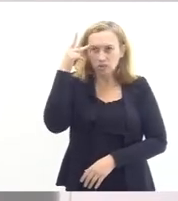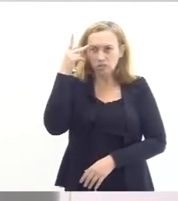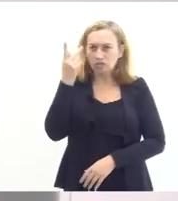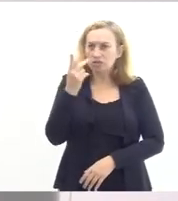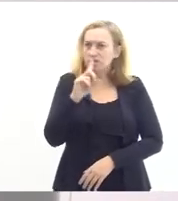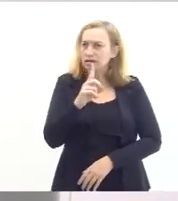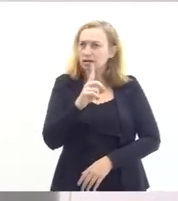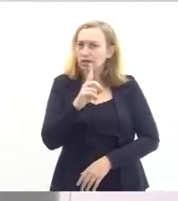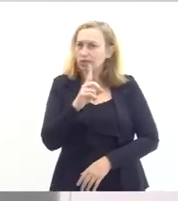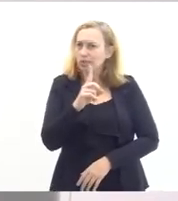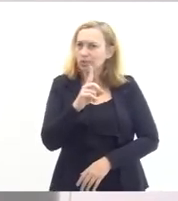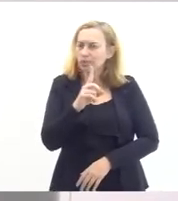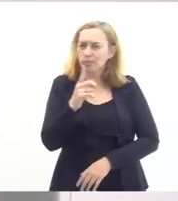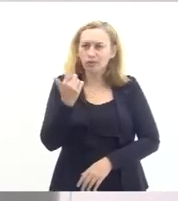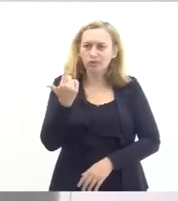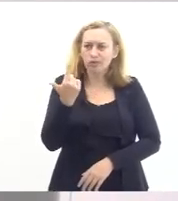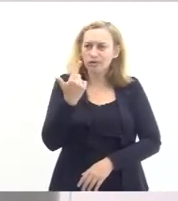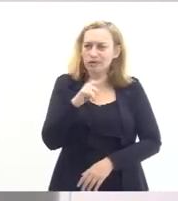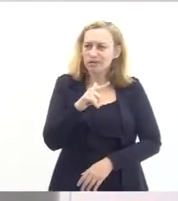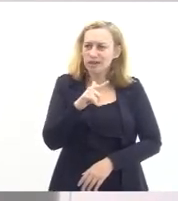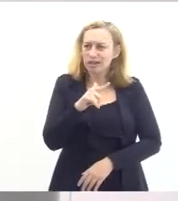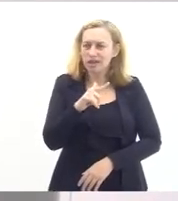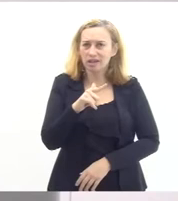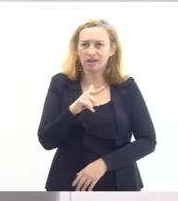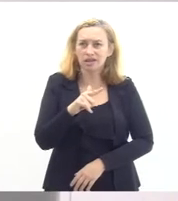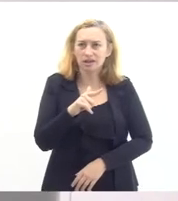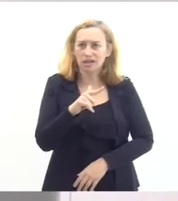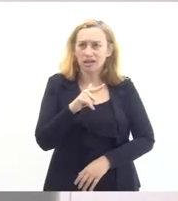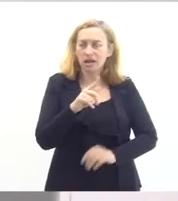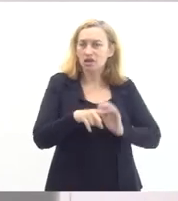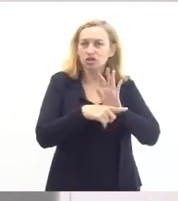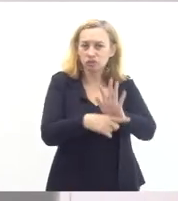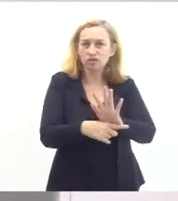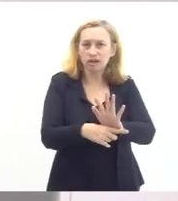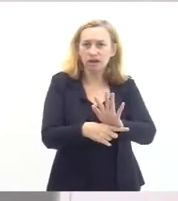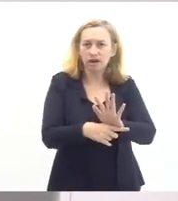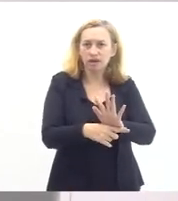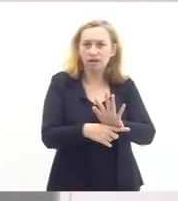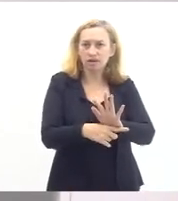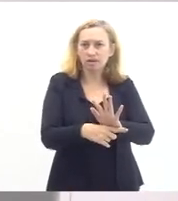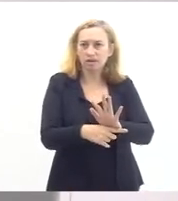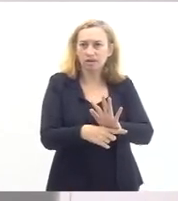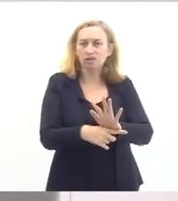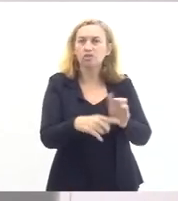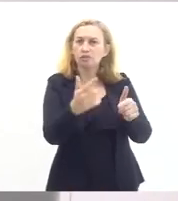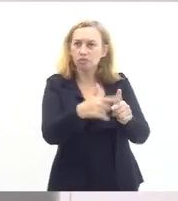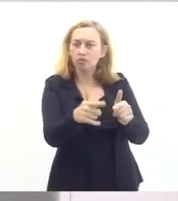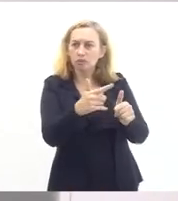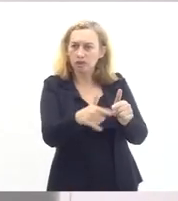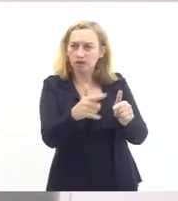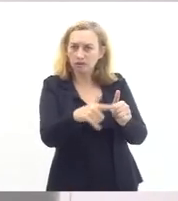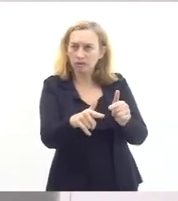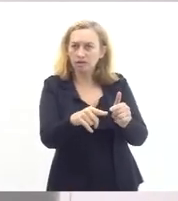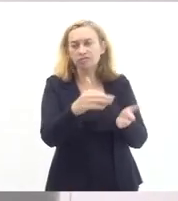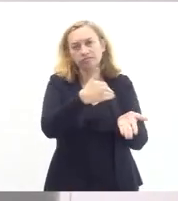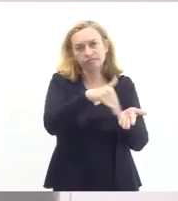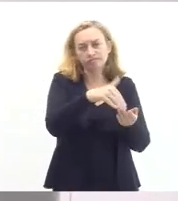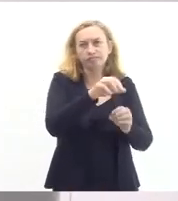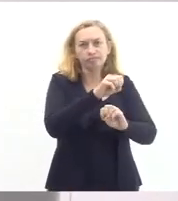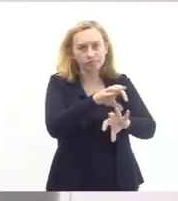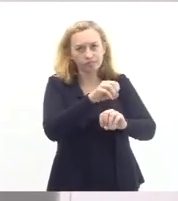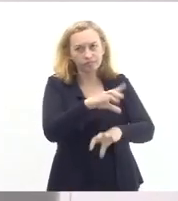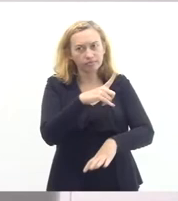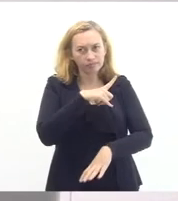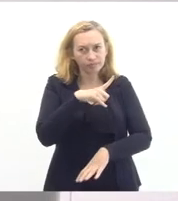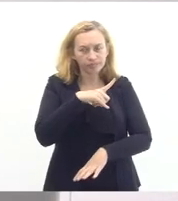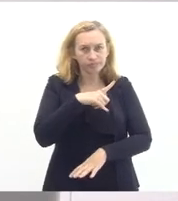o buraco do dente da carência que a Seduc tem provavelmente a Seduc quando estivemos lá